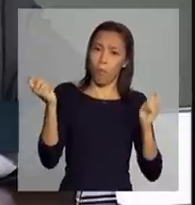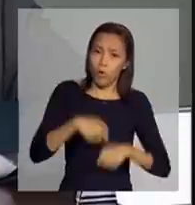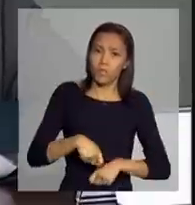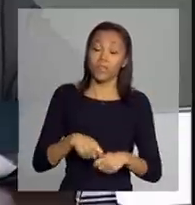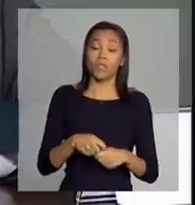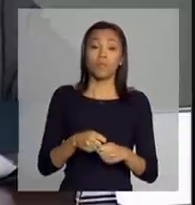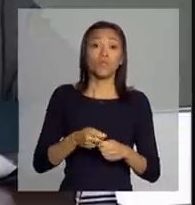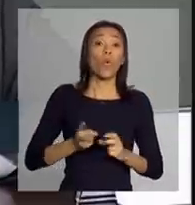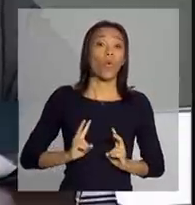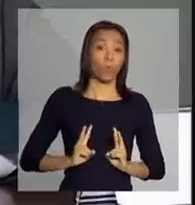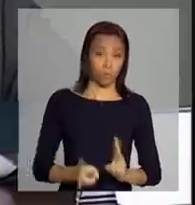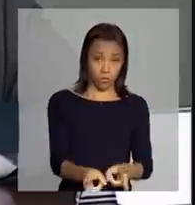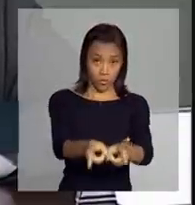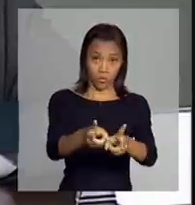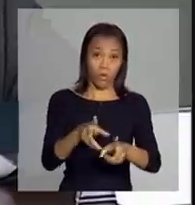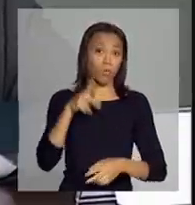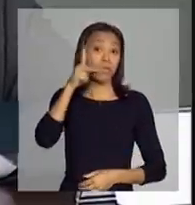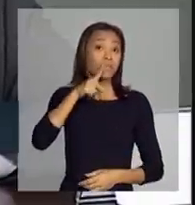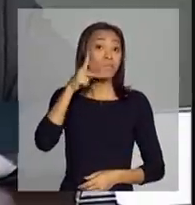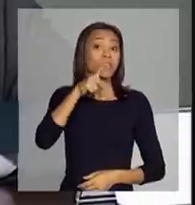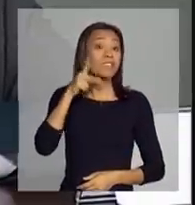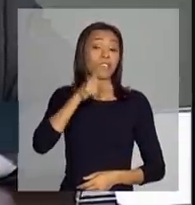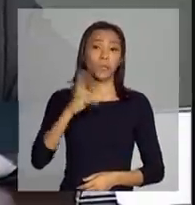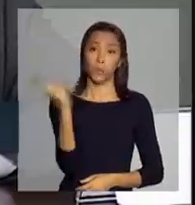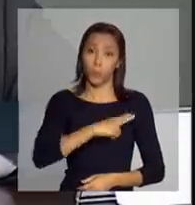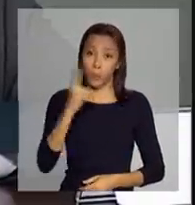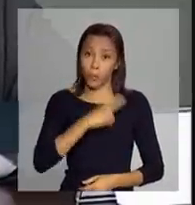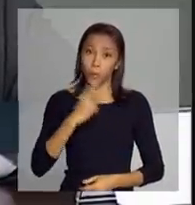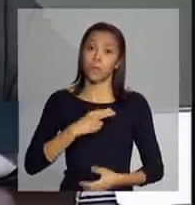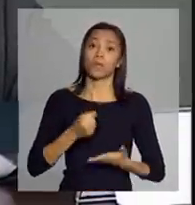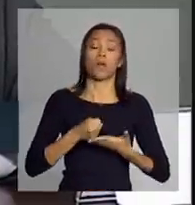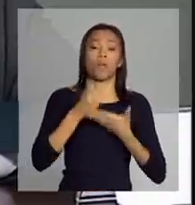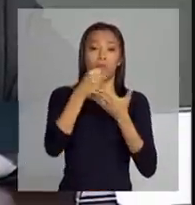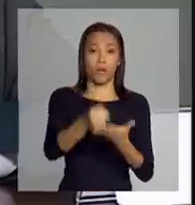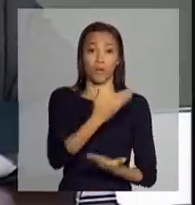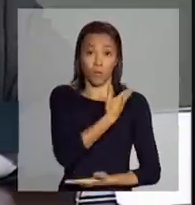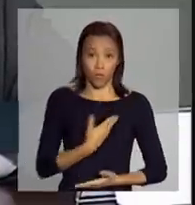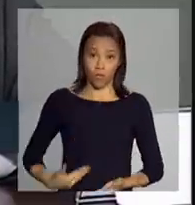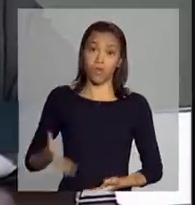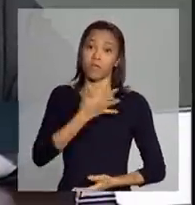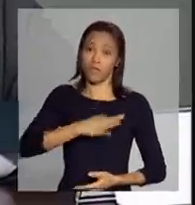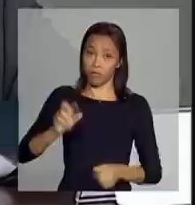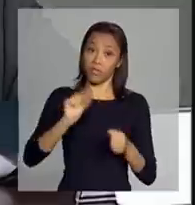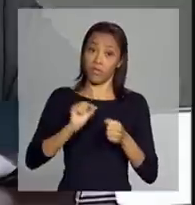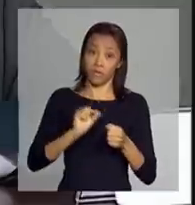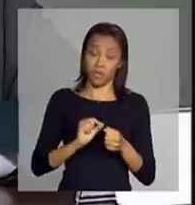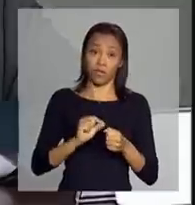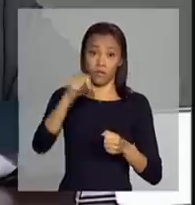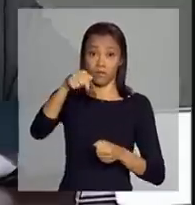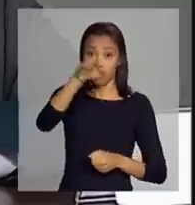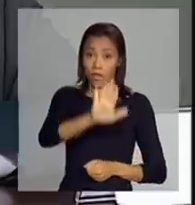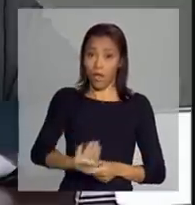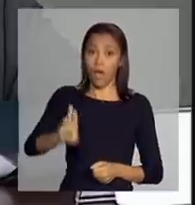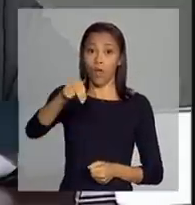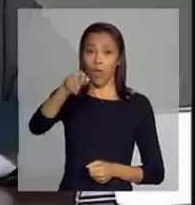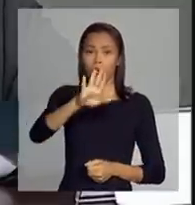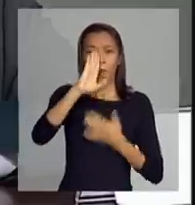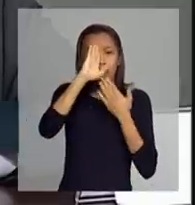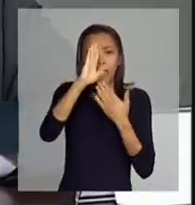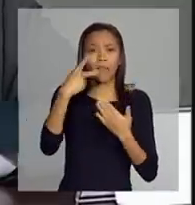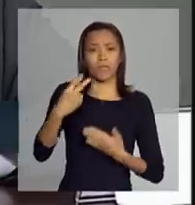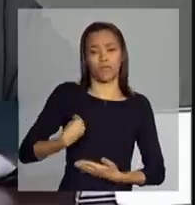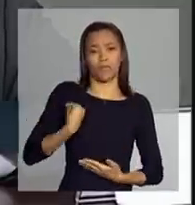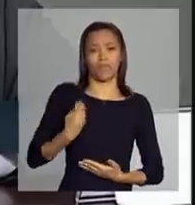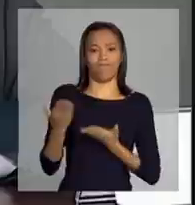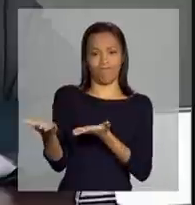as políticas emergenciais que o governo federal tem realizado no Nordeste. muito obrigado pela sua presença aqui